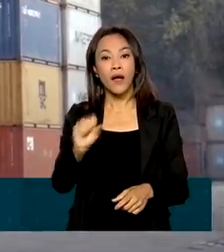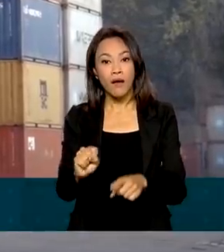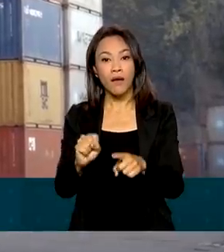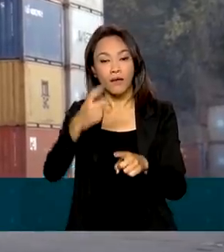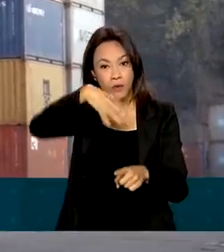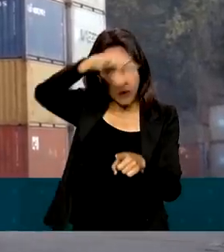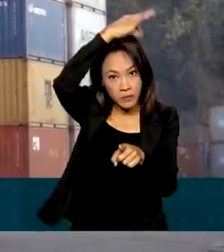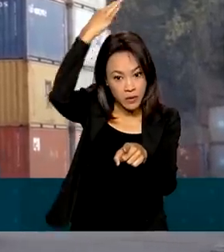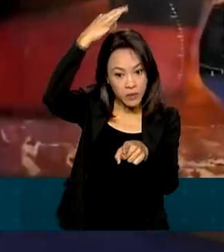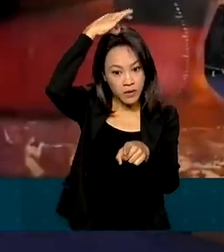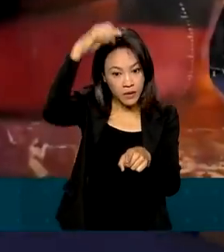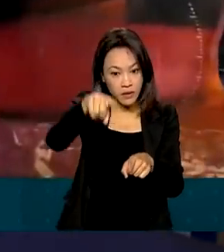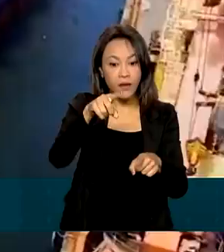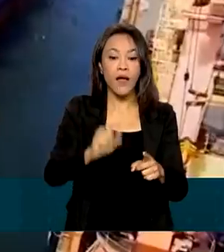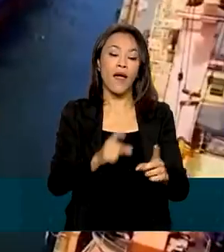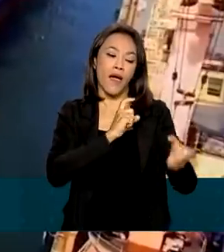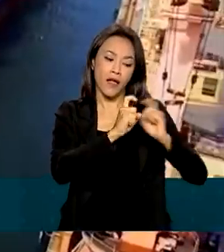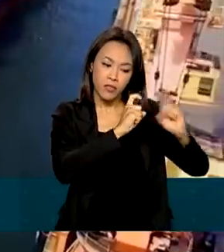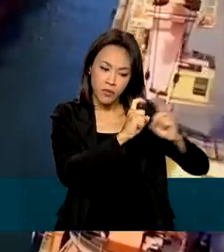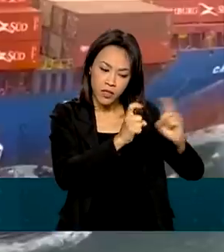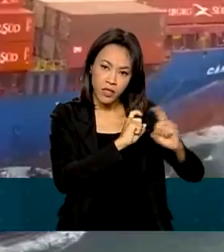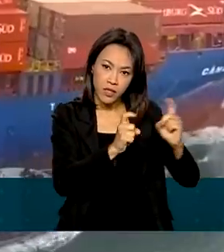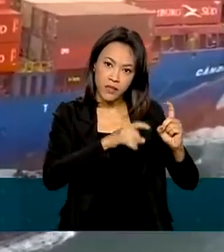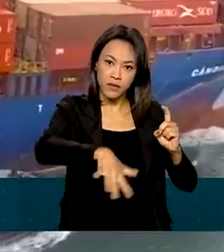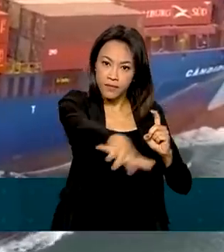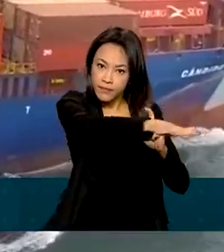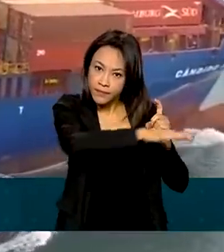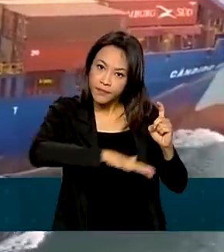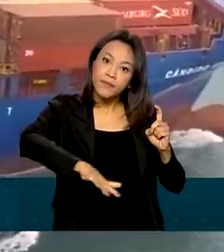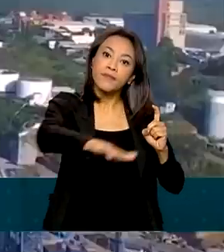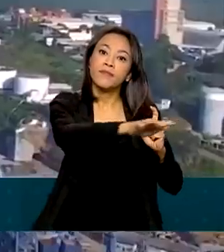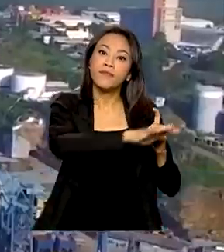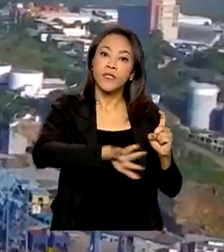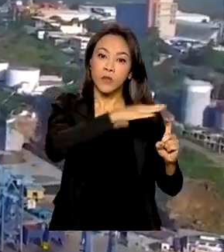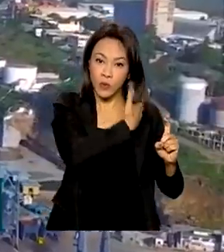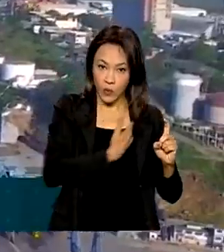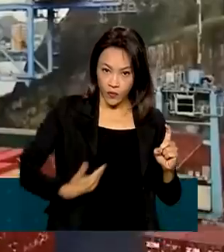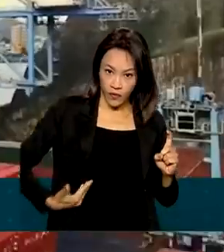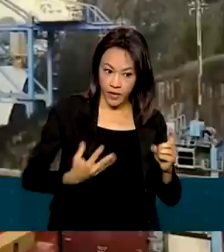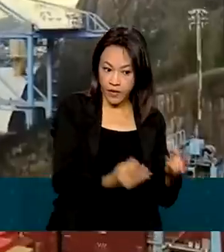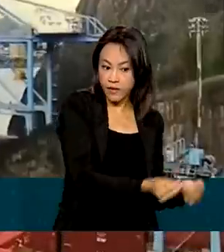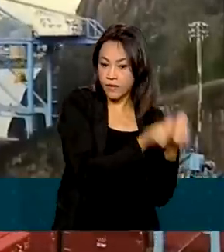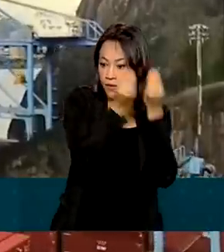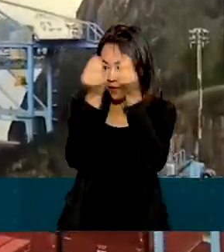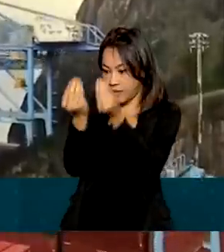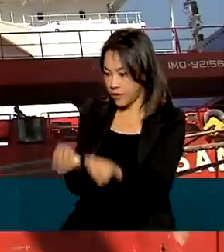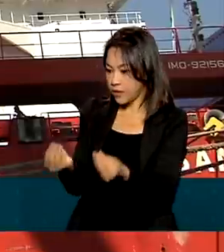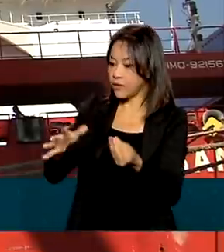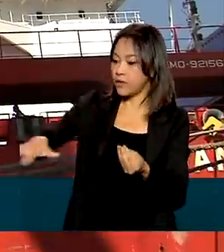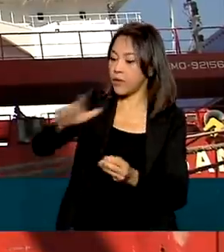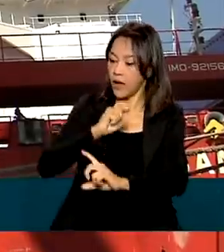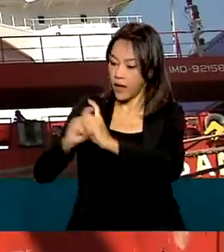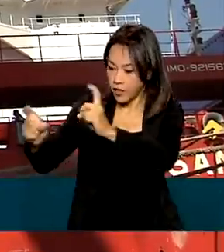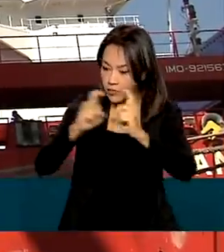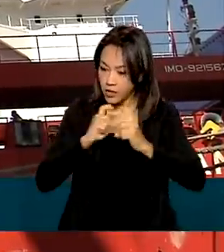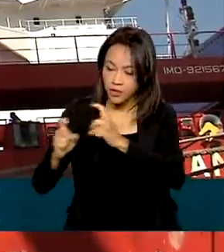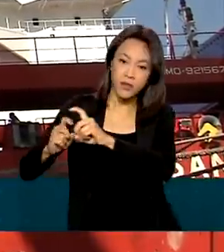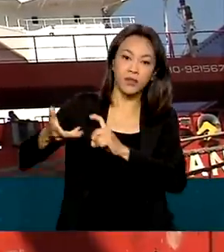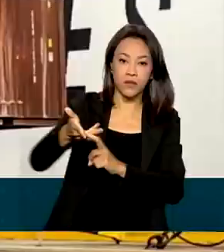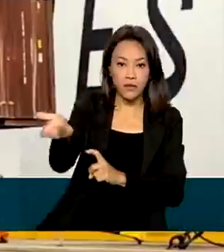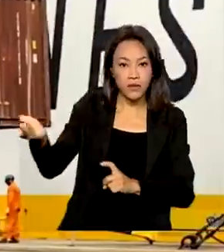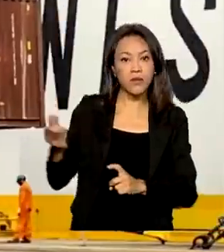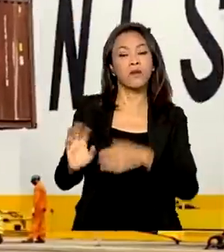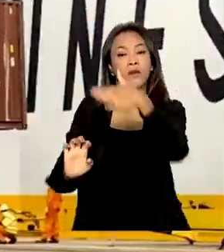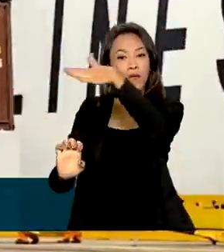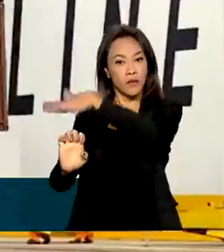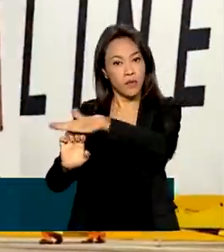é que tirar o controle da empresa das mãos da administração pública, dando concessão a um investidor com